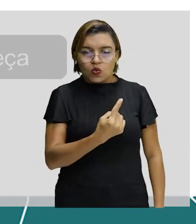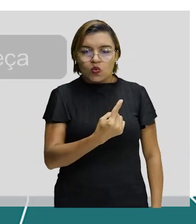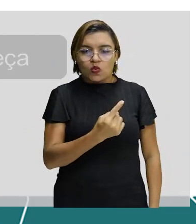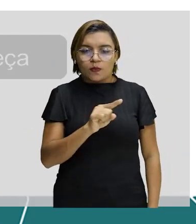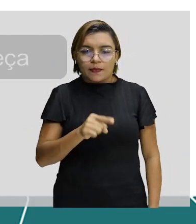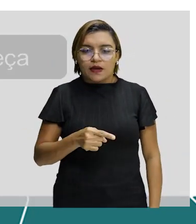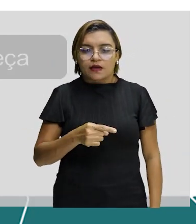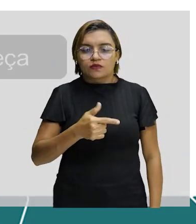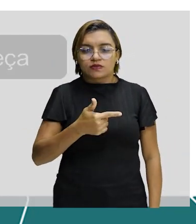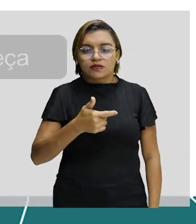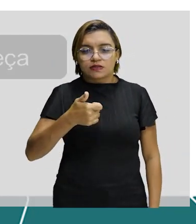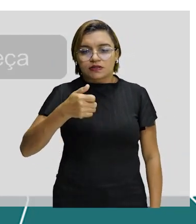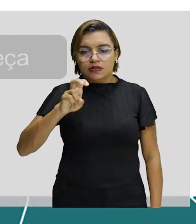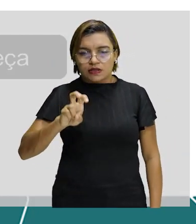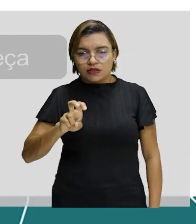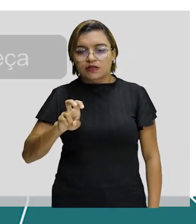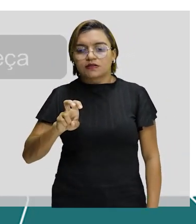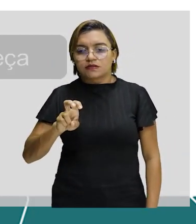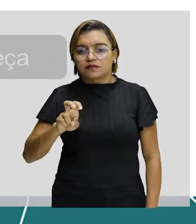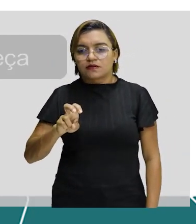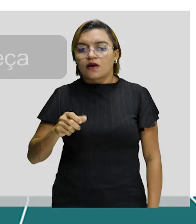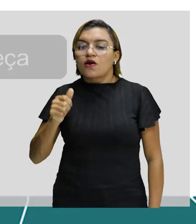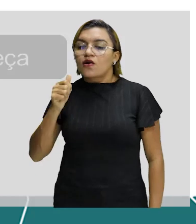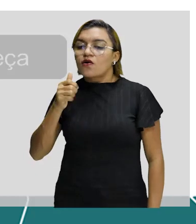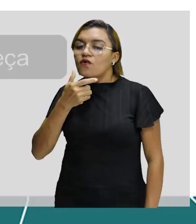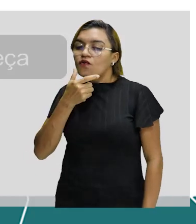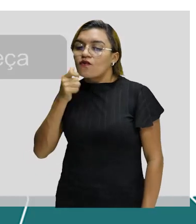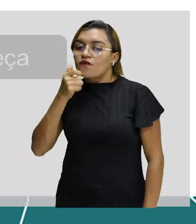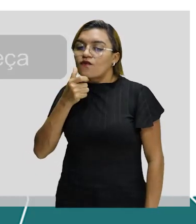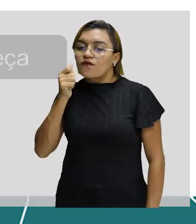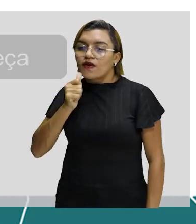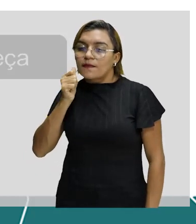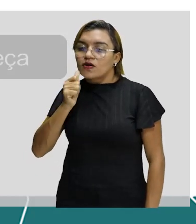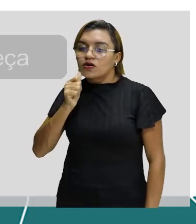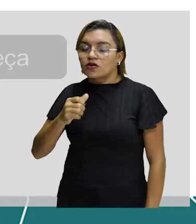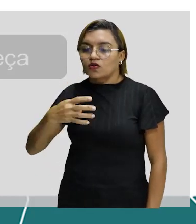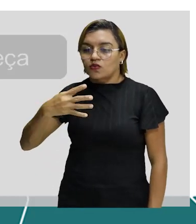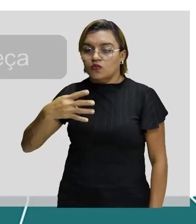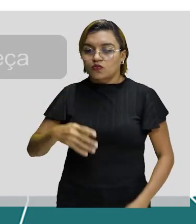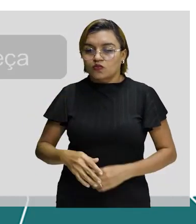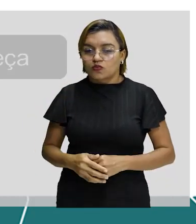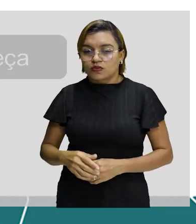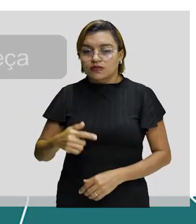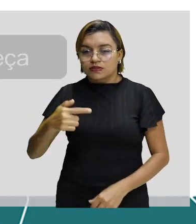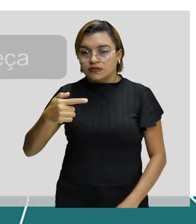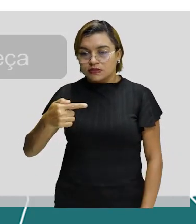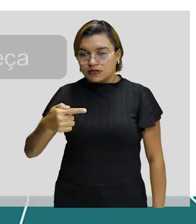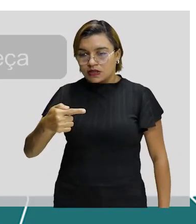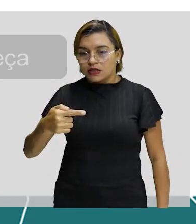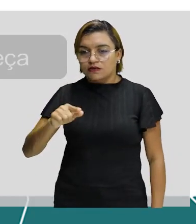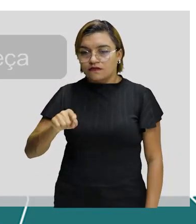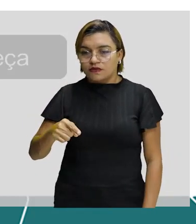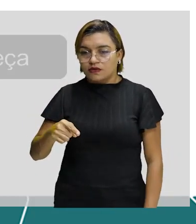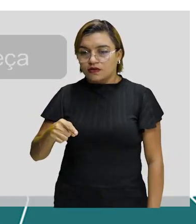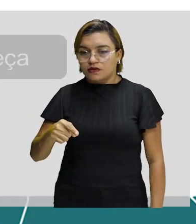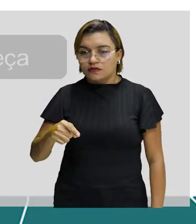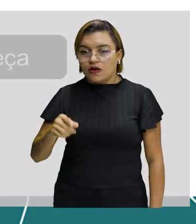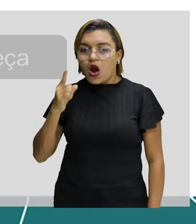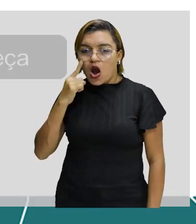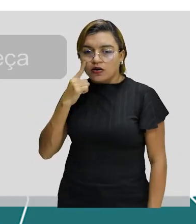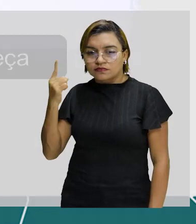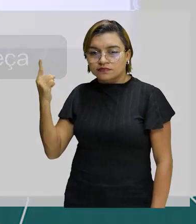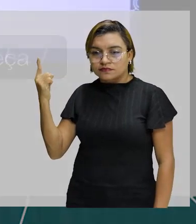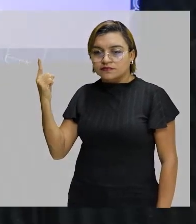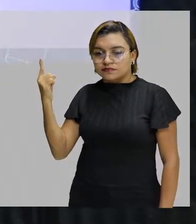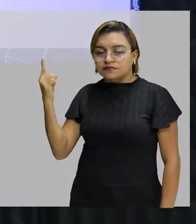com 1,195 no feminino, com o peso de 4 quilos no feminino e peso de